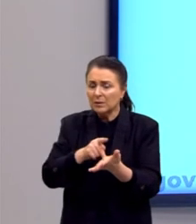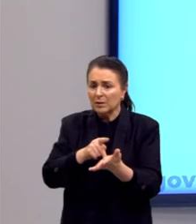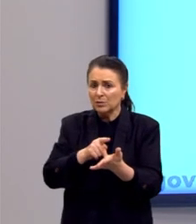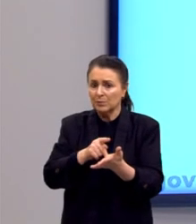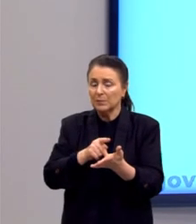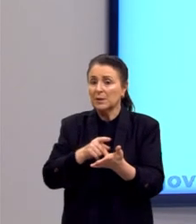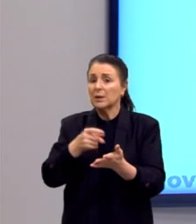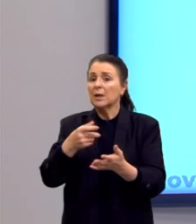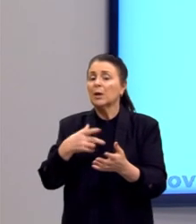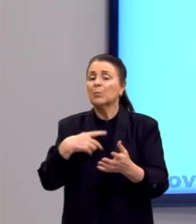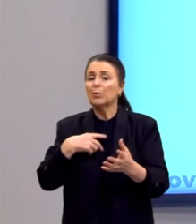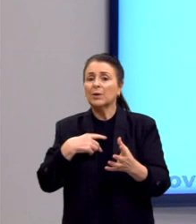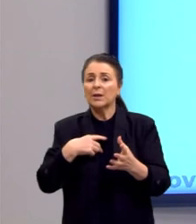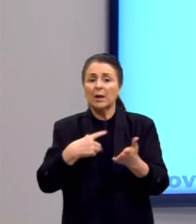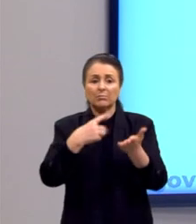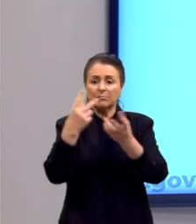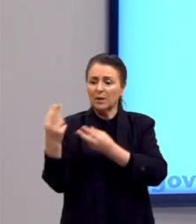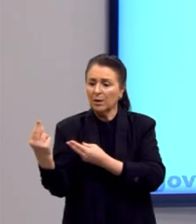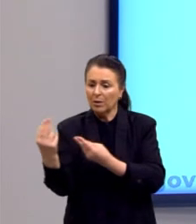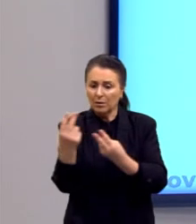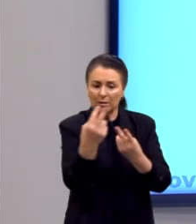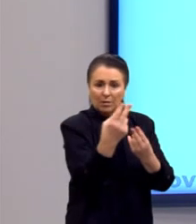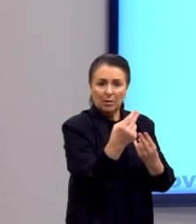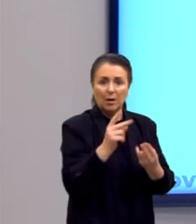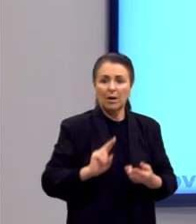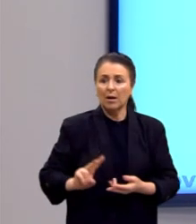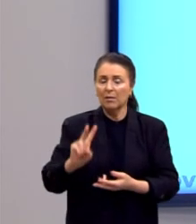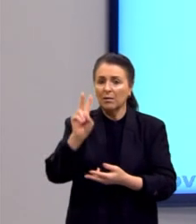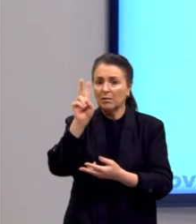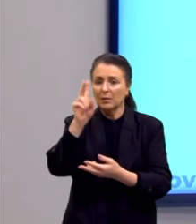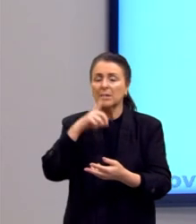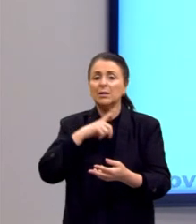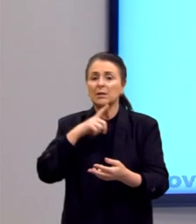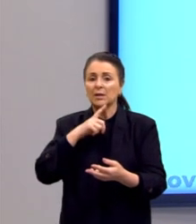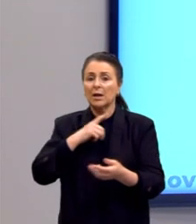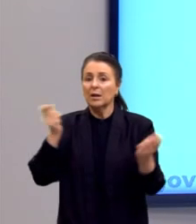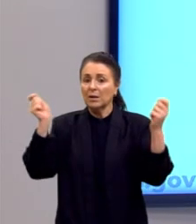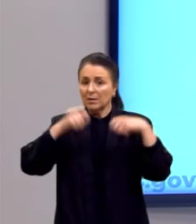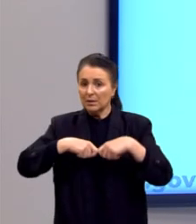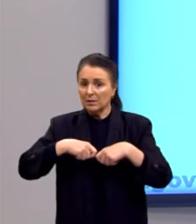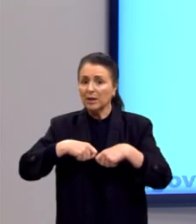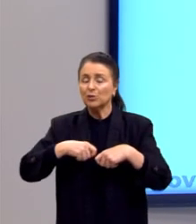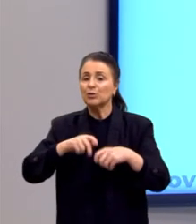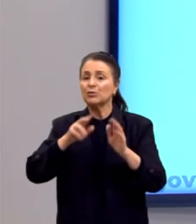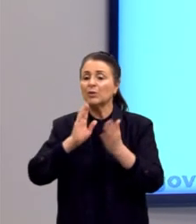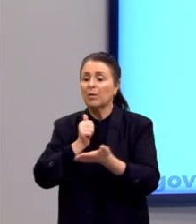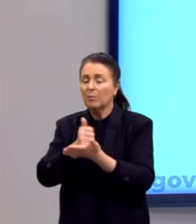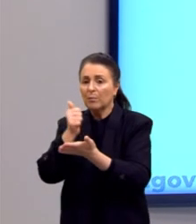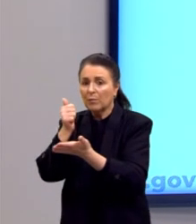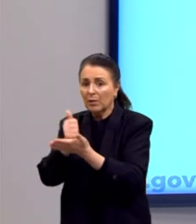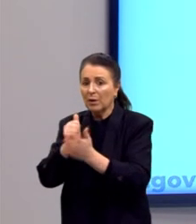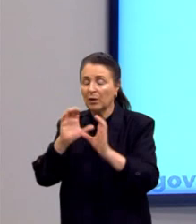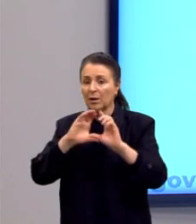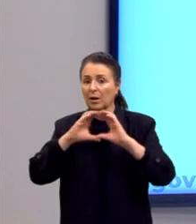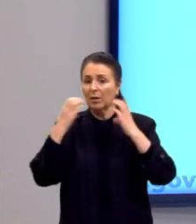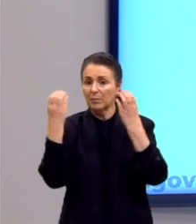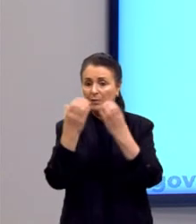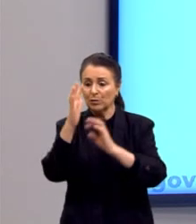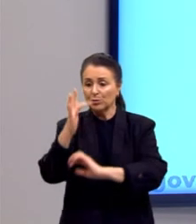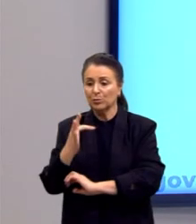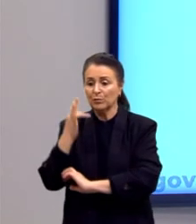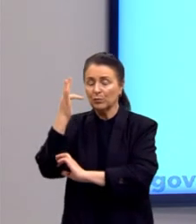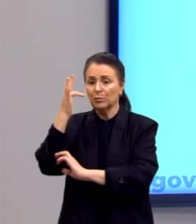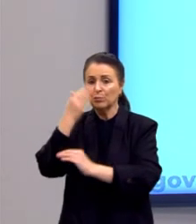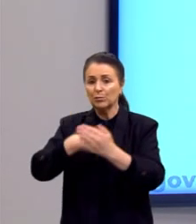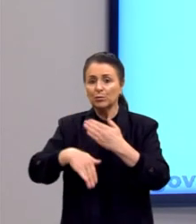medida em que o consenso sobre a sua validade e sua capacidade de reger os destinos da comunidade futura de todos